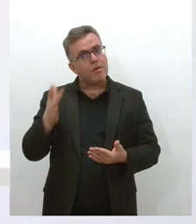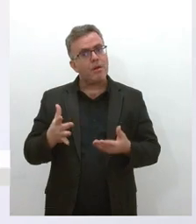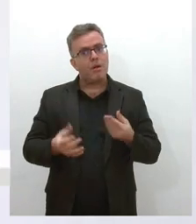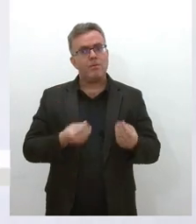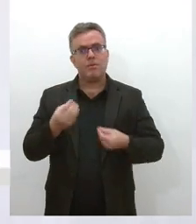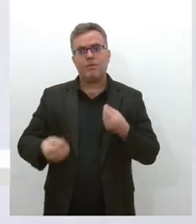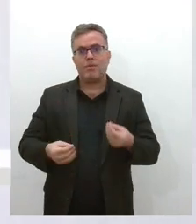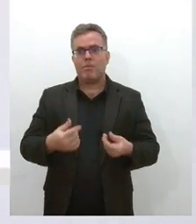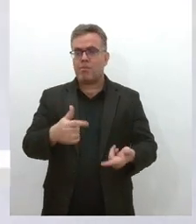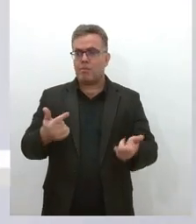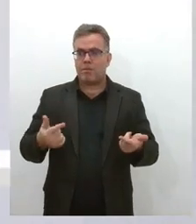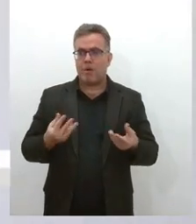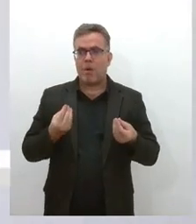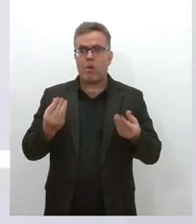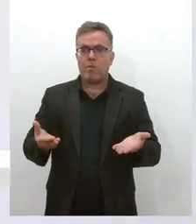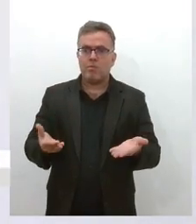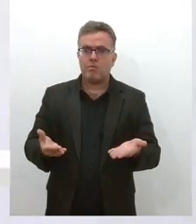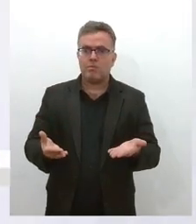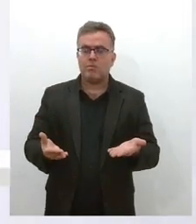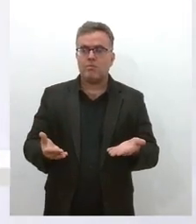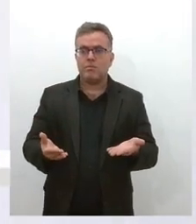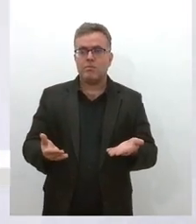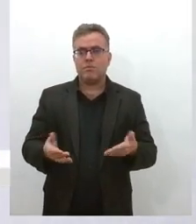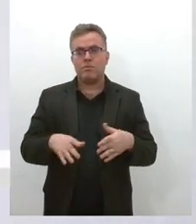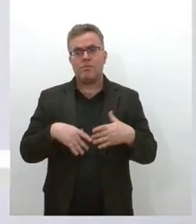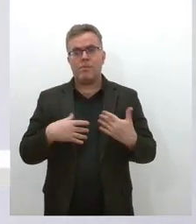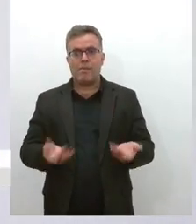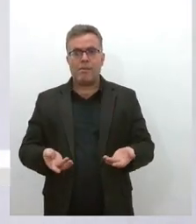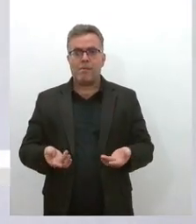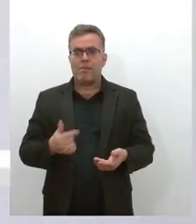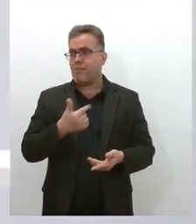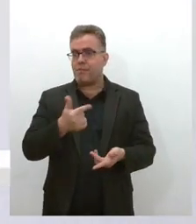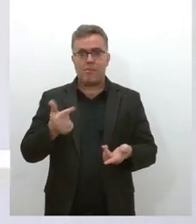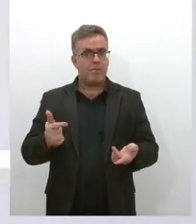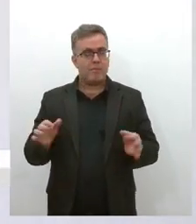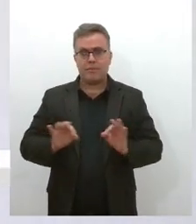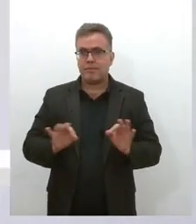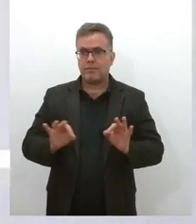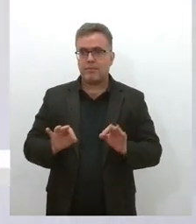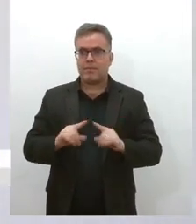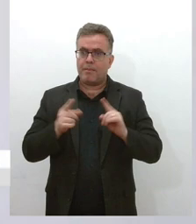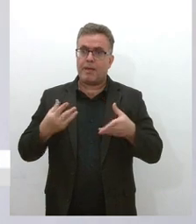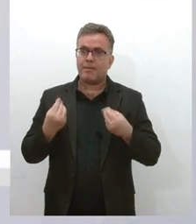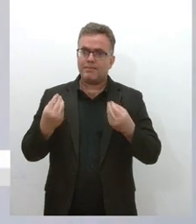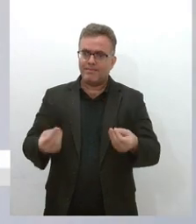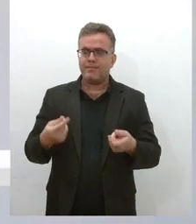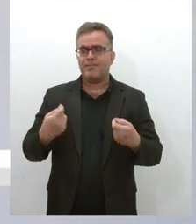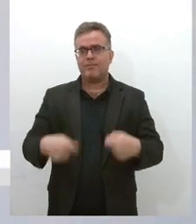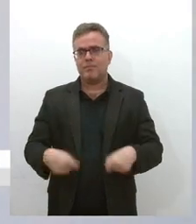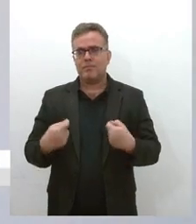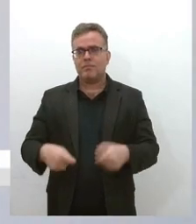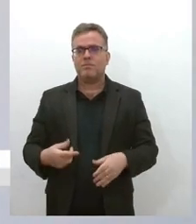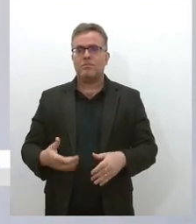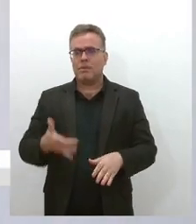ter para dar, né, então, é aquela pessoa bater na sua, bater a sua porta, né,